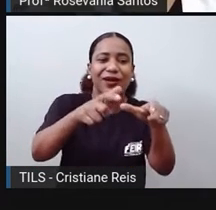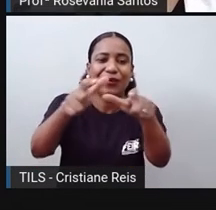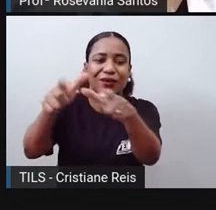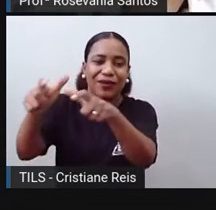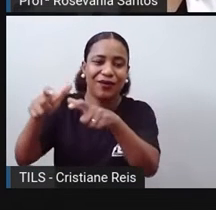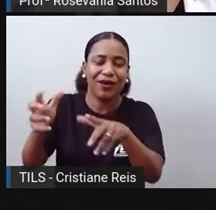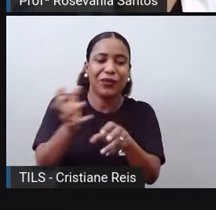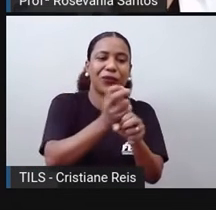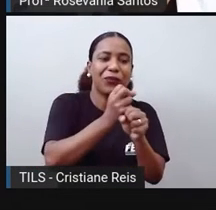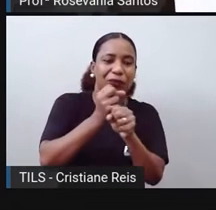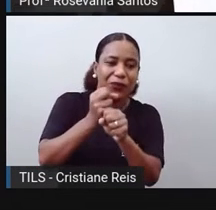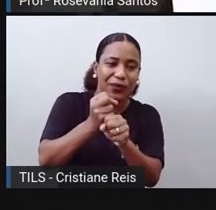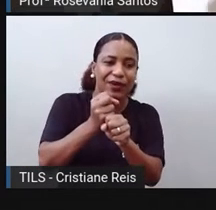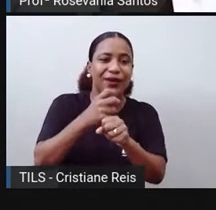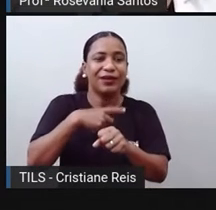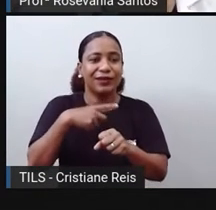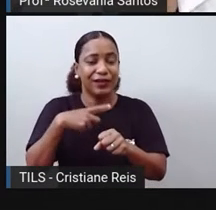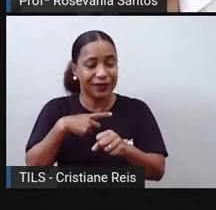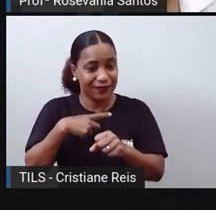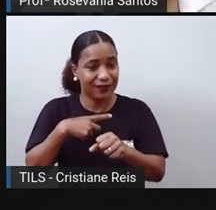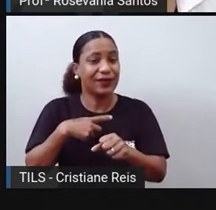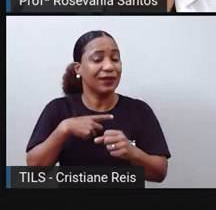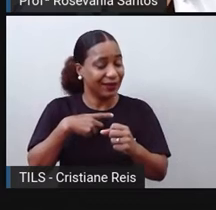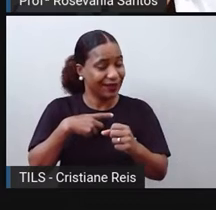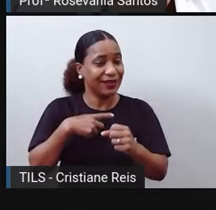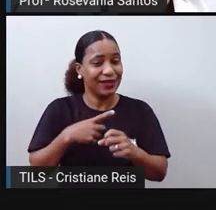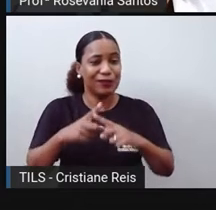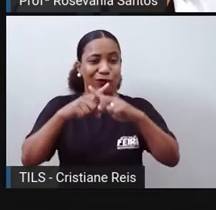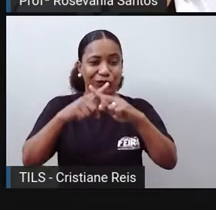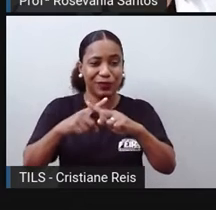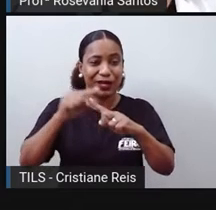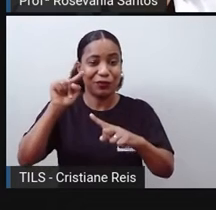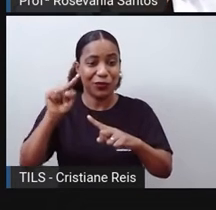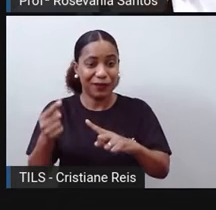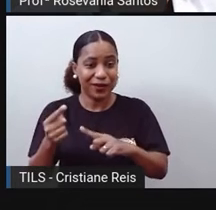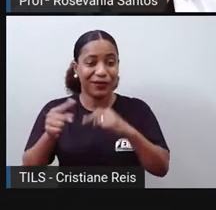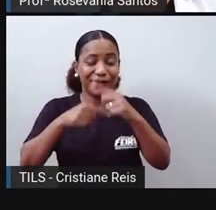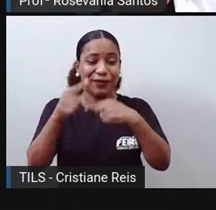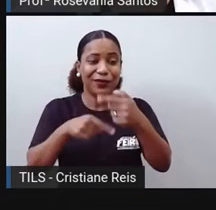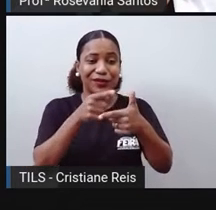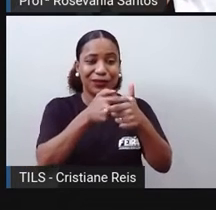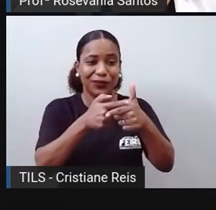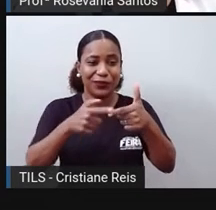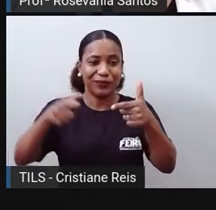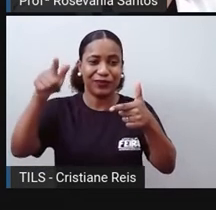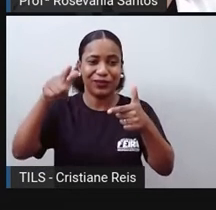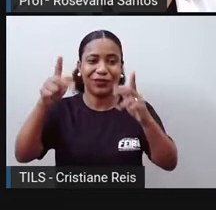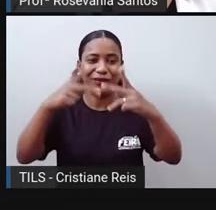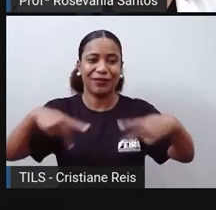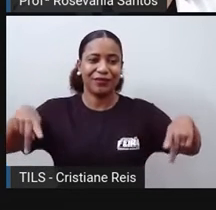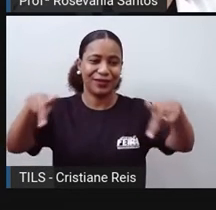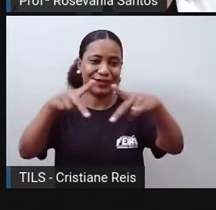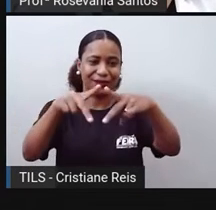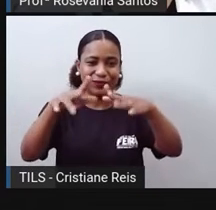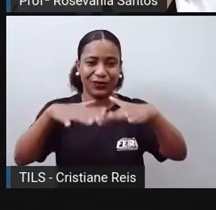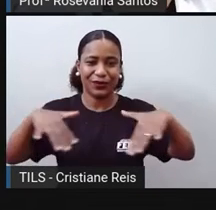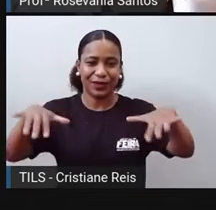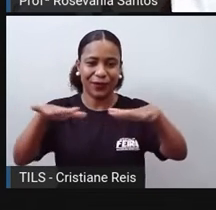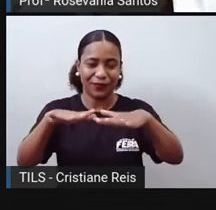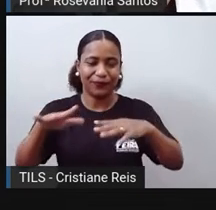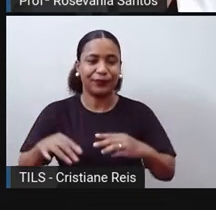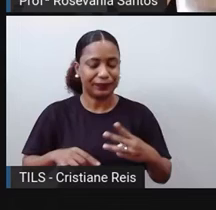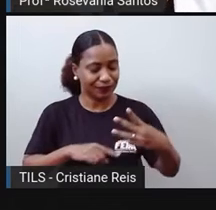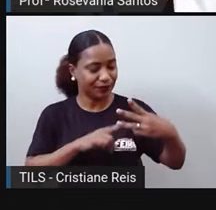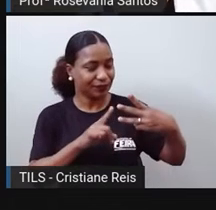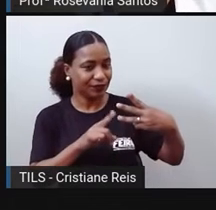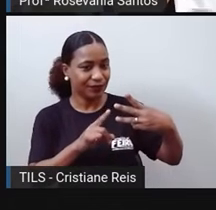multiplicado por mil e dividido pelo número total de habitantes. Então, o crescimento vegetativo é